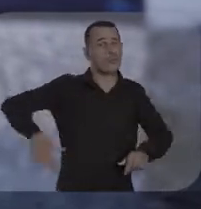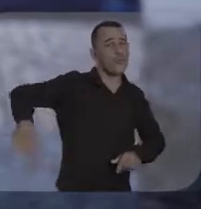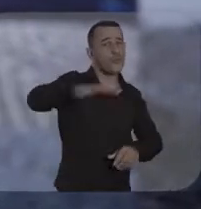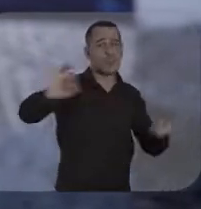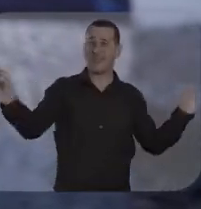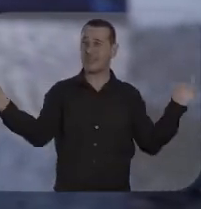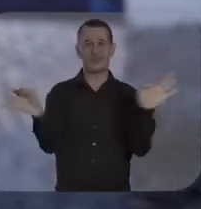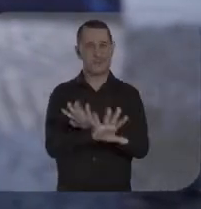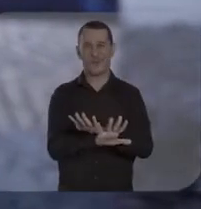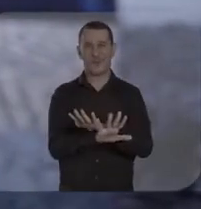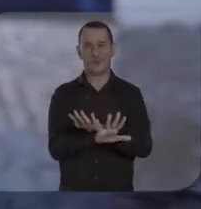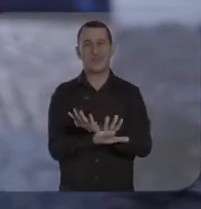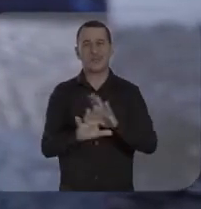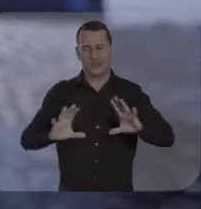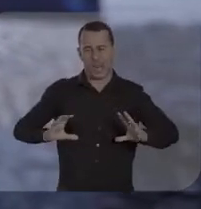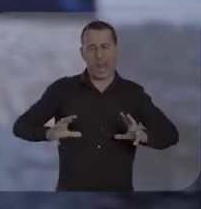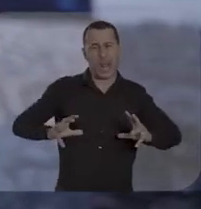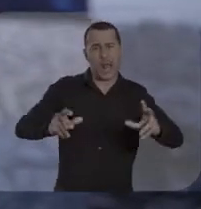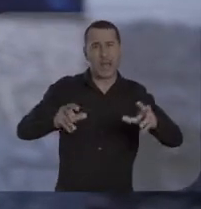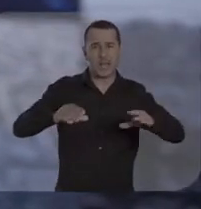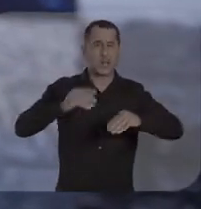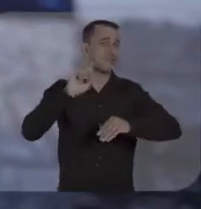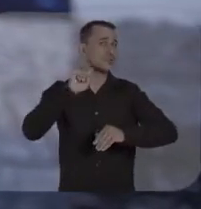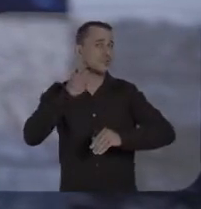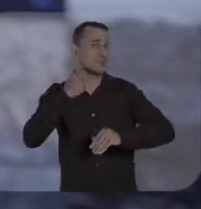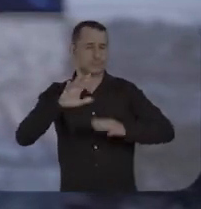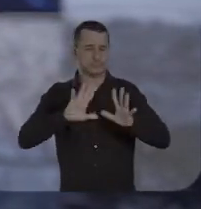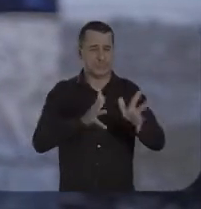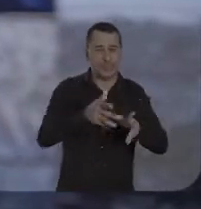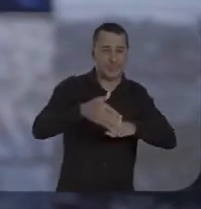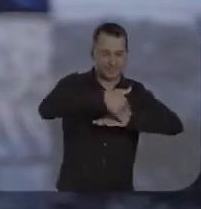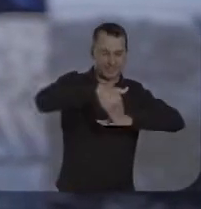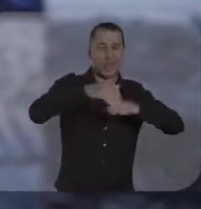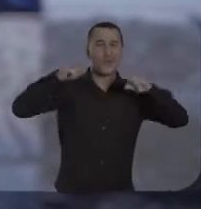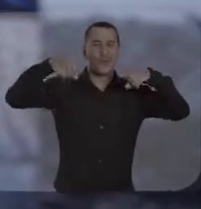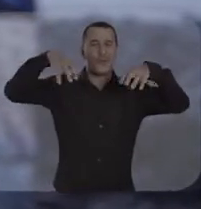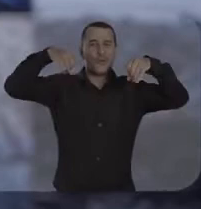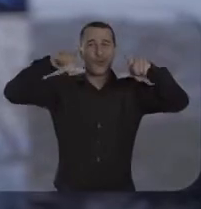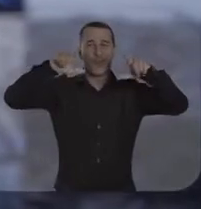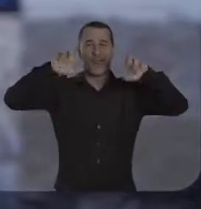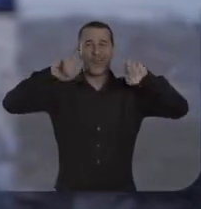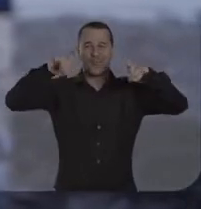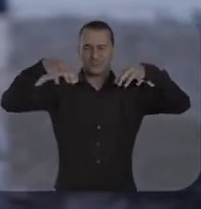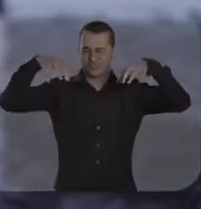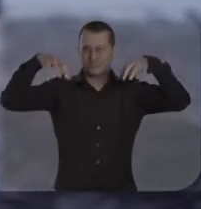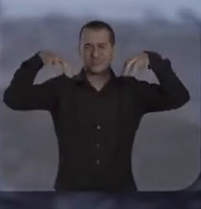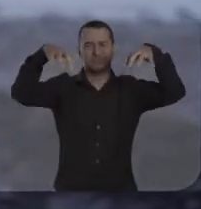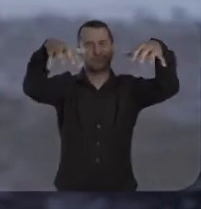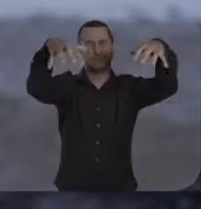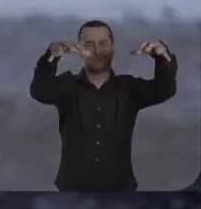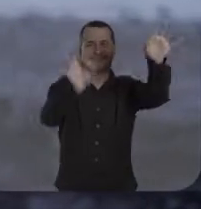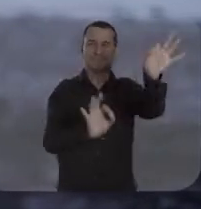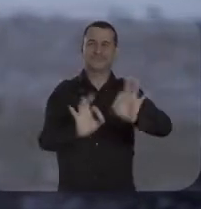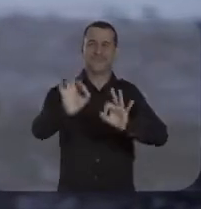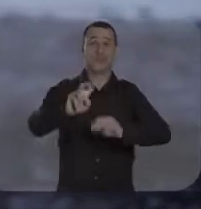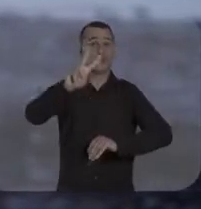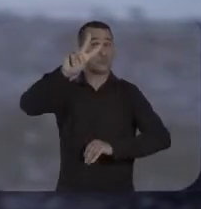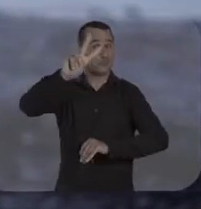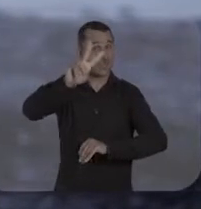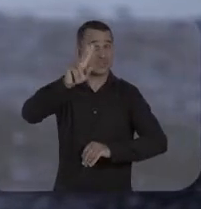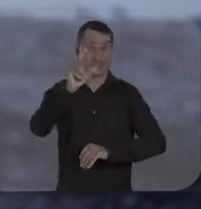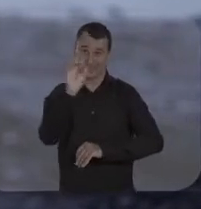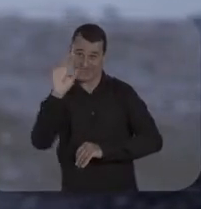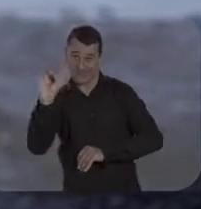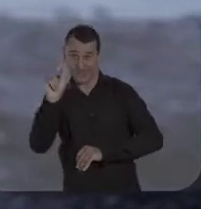transformação nos bairros com pavimentação e obra completa. Rede de drenagem, esgoto, calçadas e